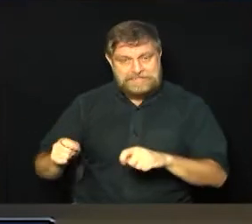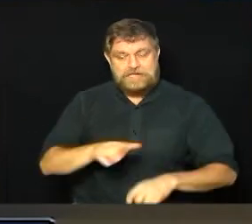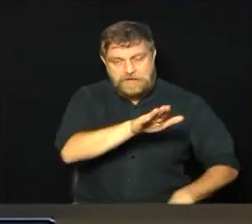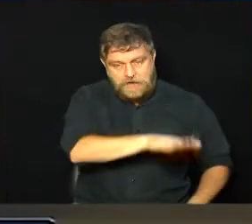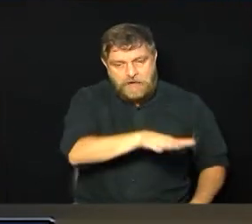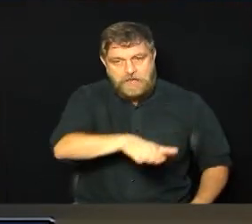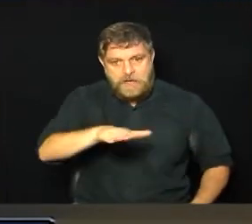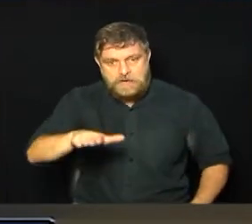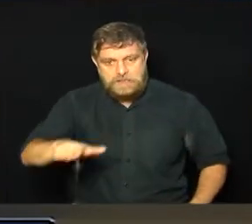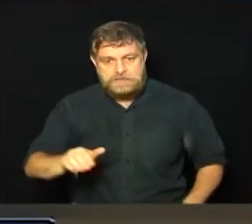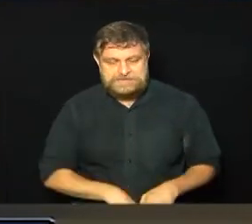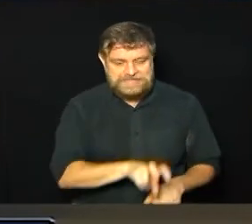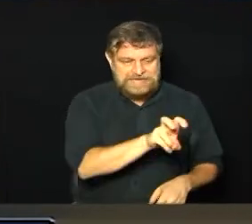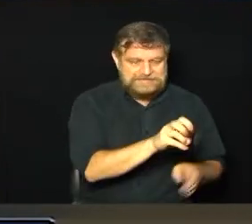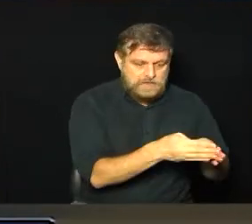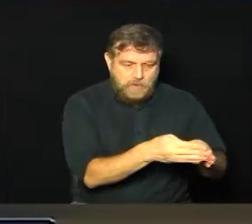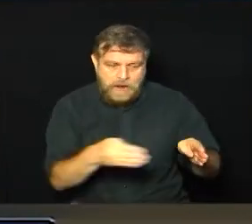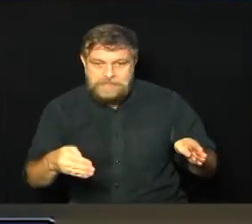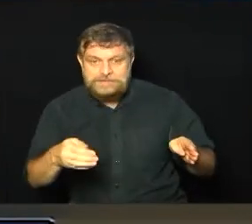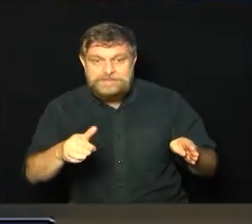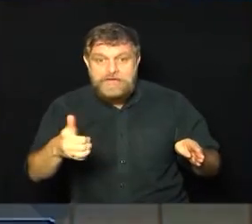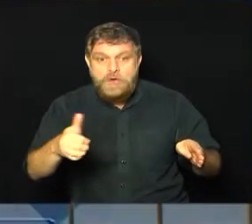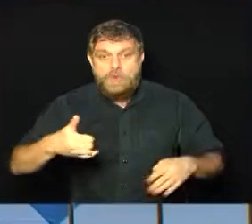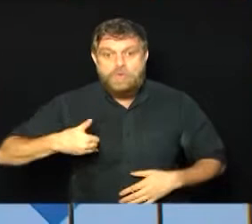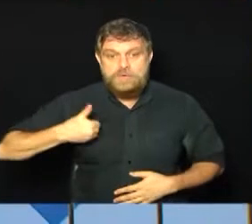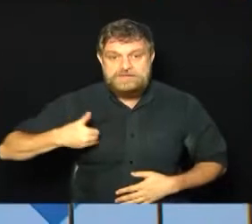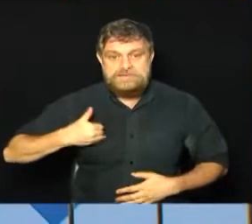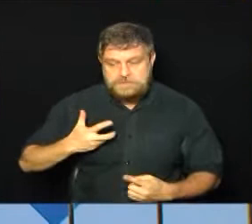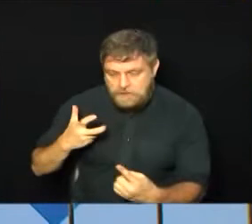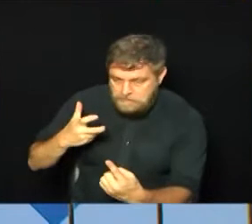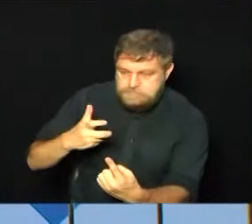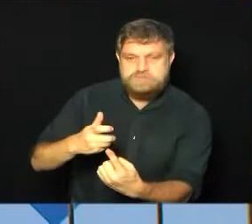vacinação em crianças de 5 a 11 anos ocorra.